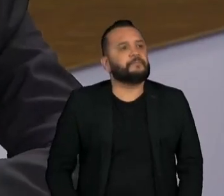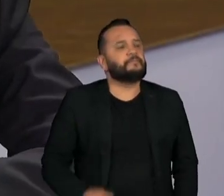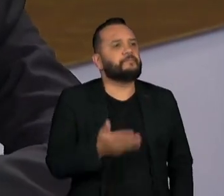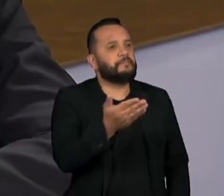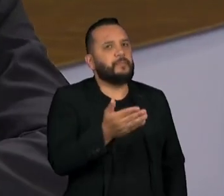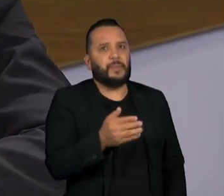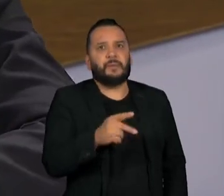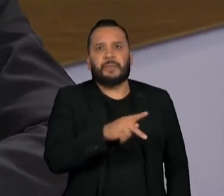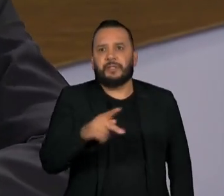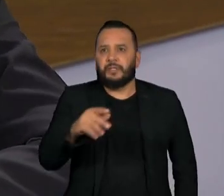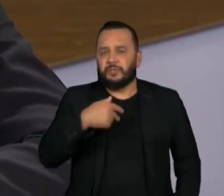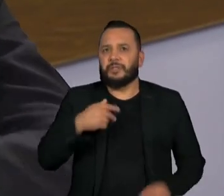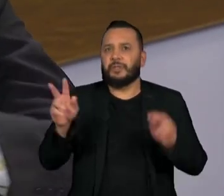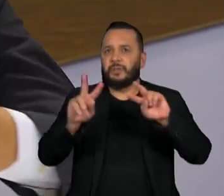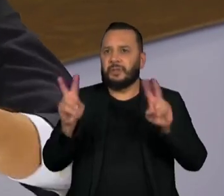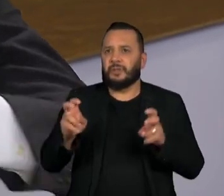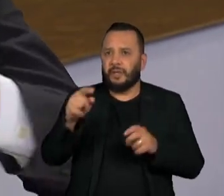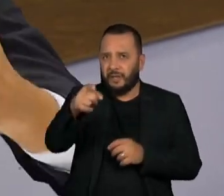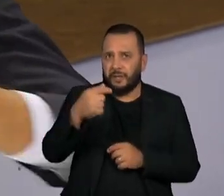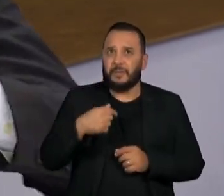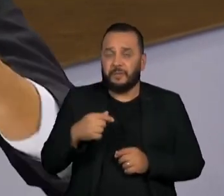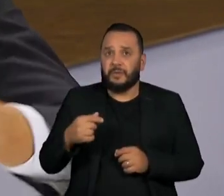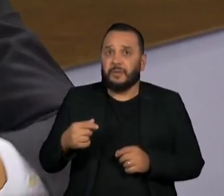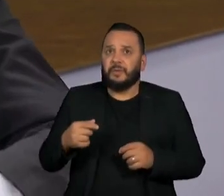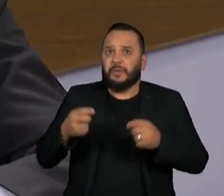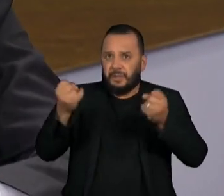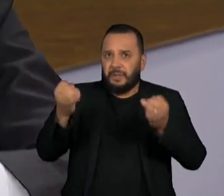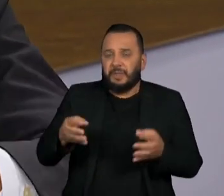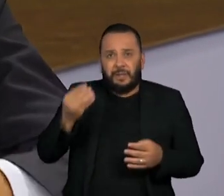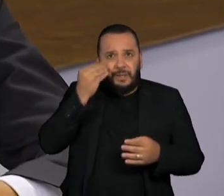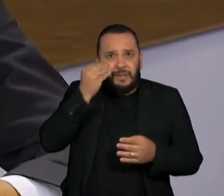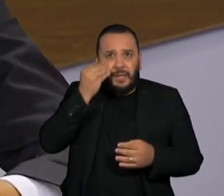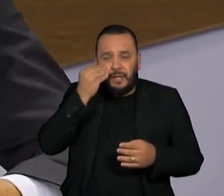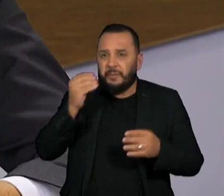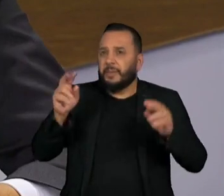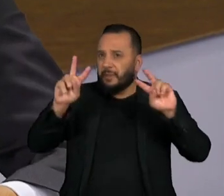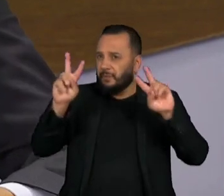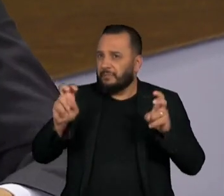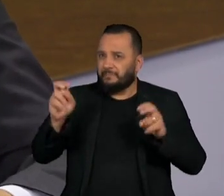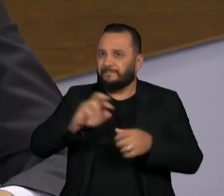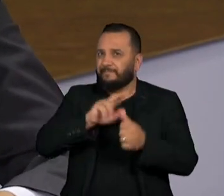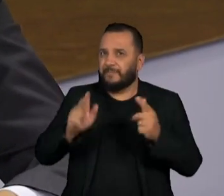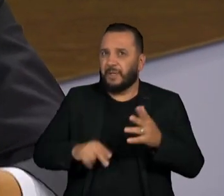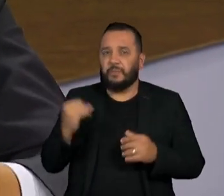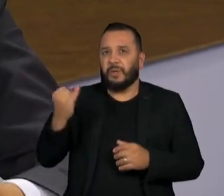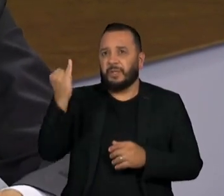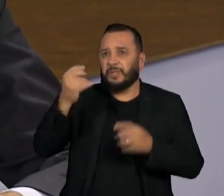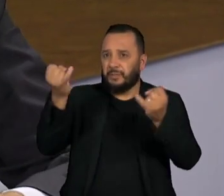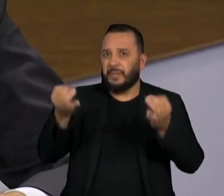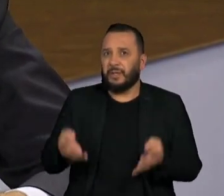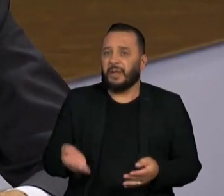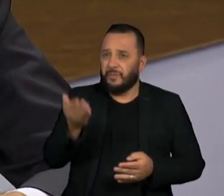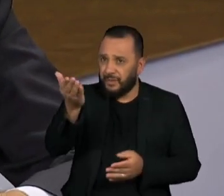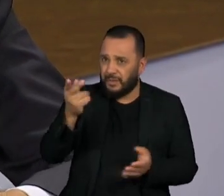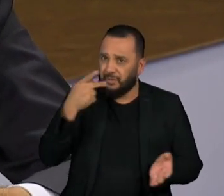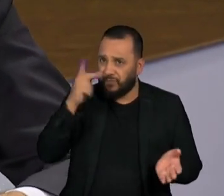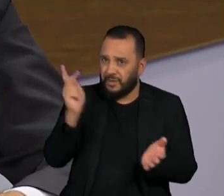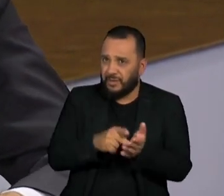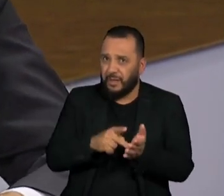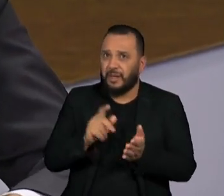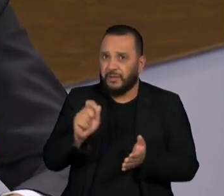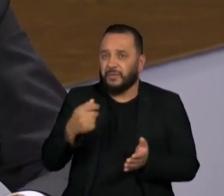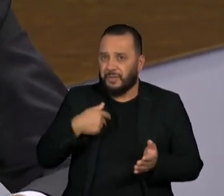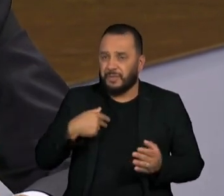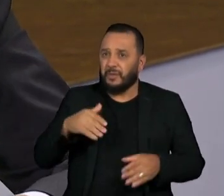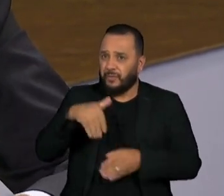Presidente, eu queria retomar um dos tempos, o senhor disse que vai tratar de todos os temas, acho que um tema importante para esclarecer se o senhor, de fato, votou